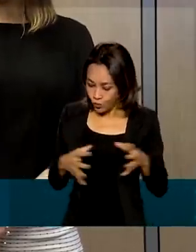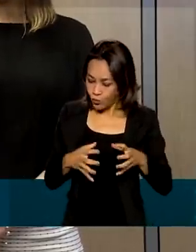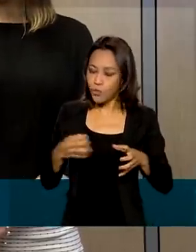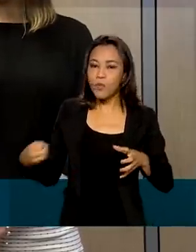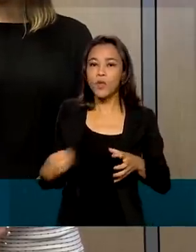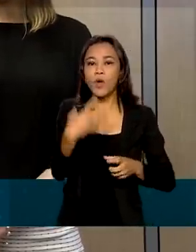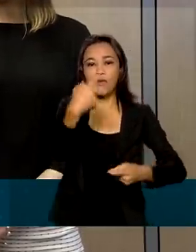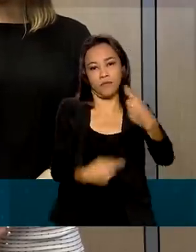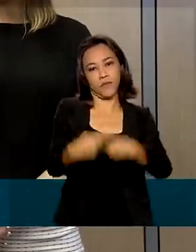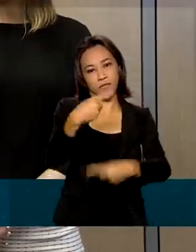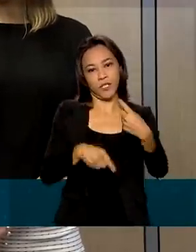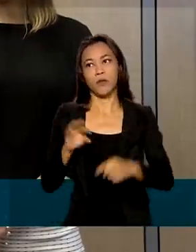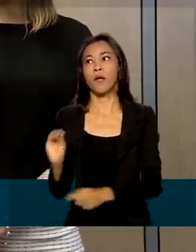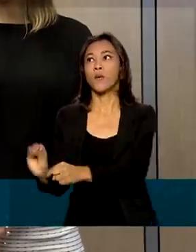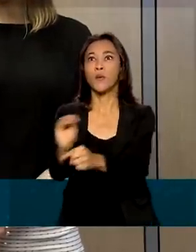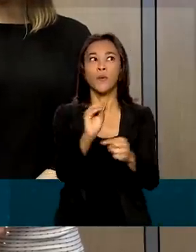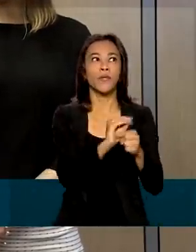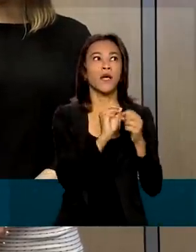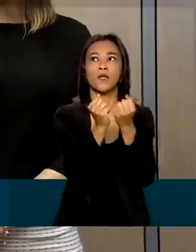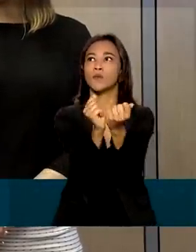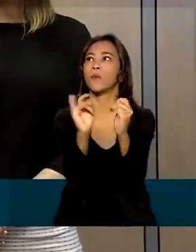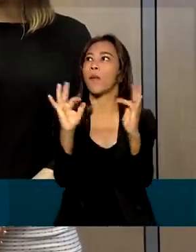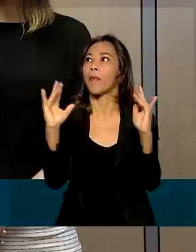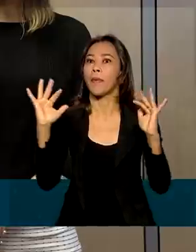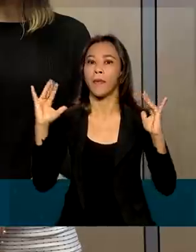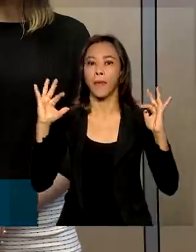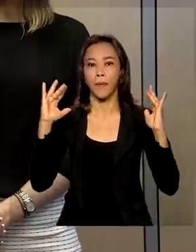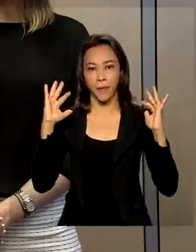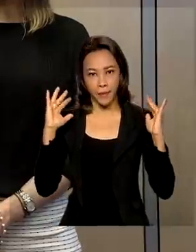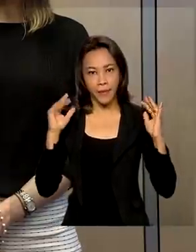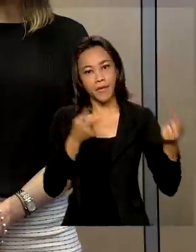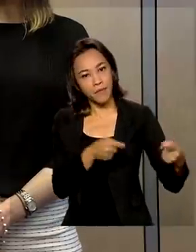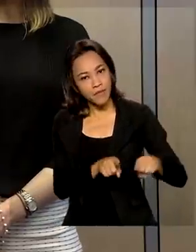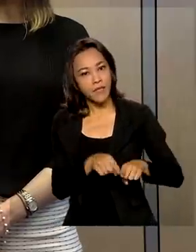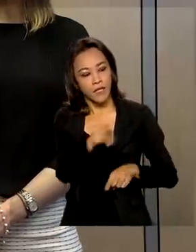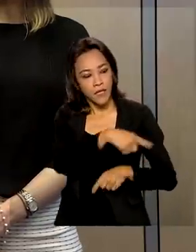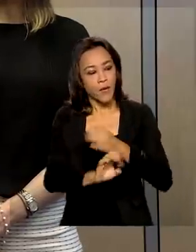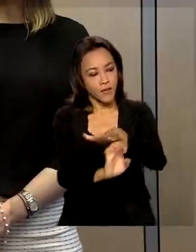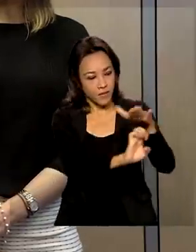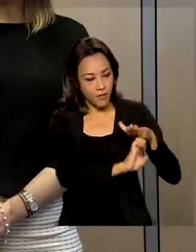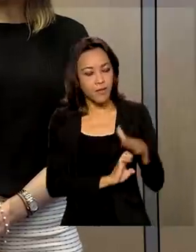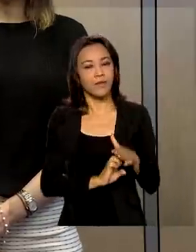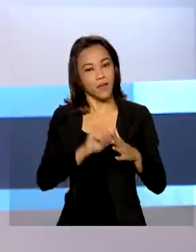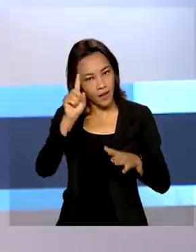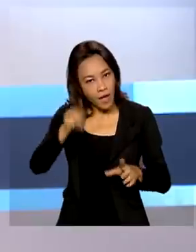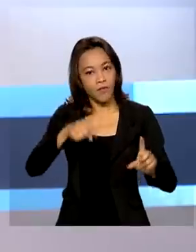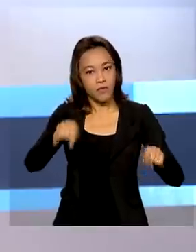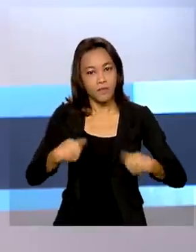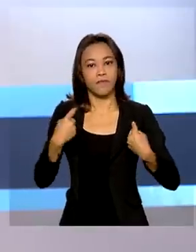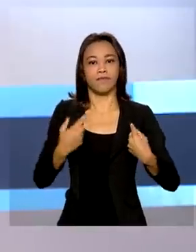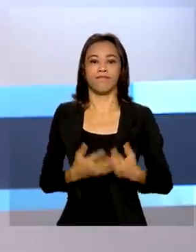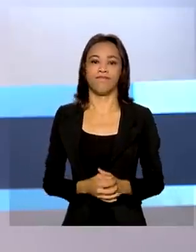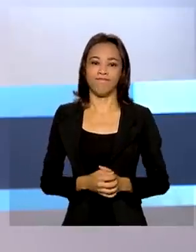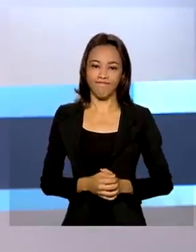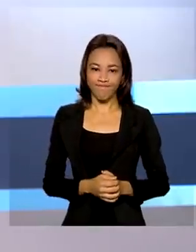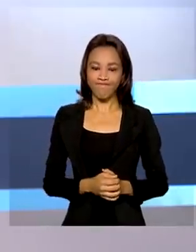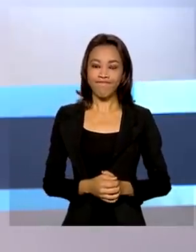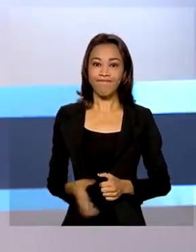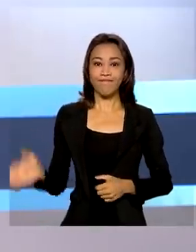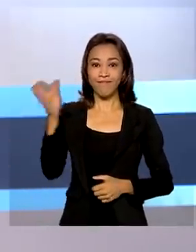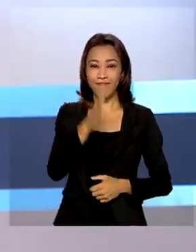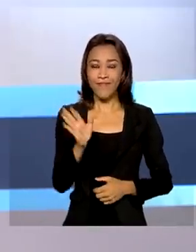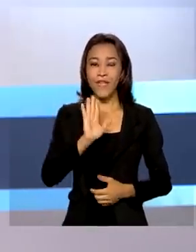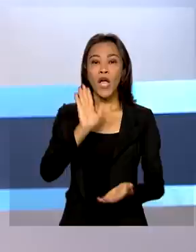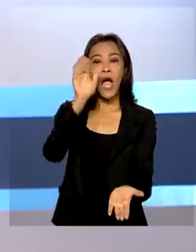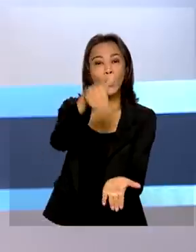política em relação à conservação dos parques junto com o privado, que eu acho que esse é o grande desafio nosso. Na quarta